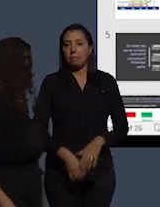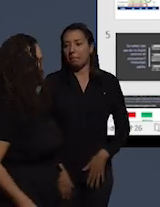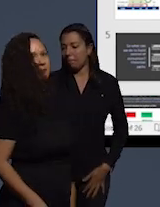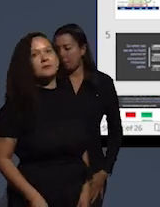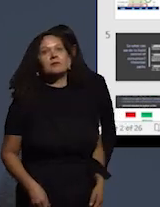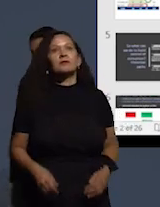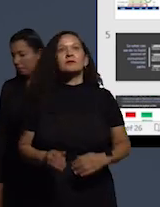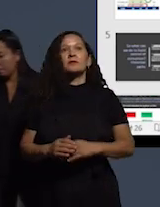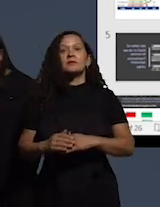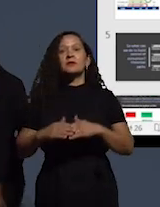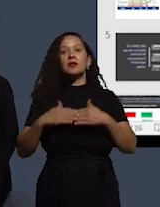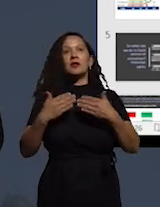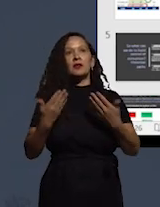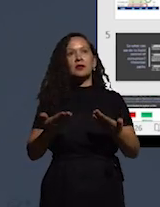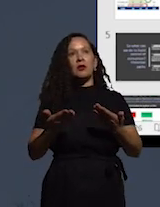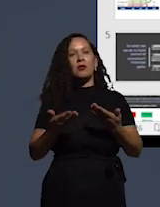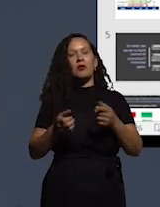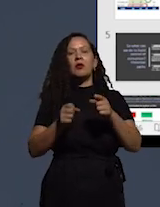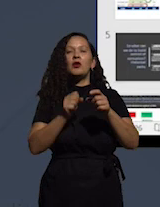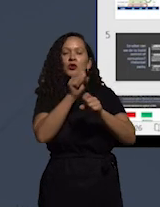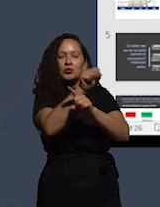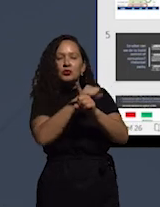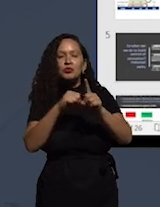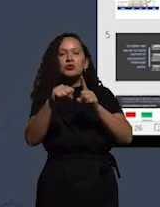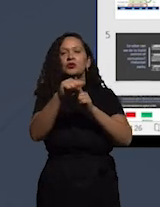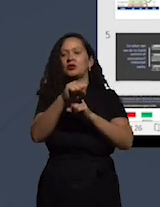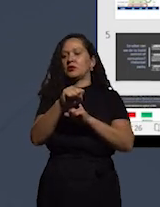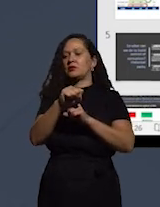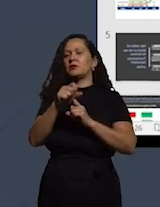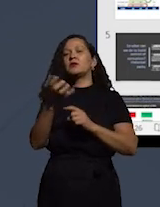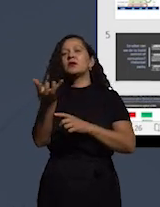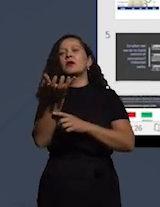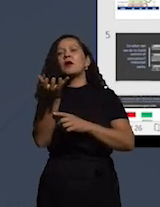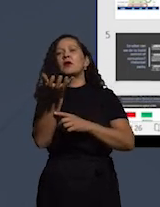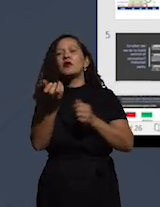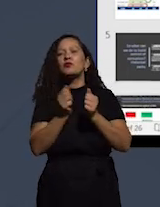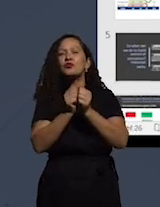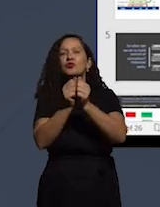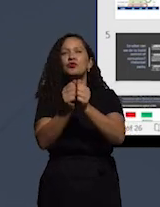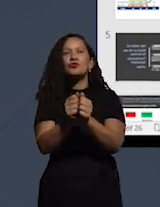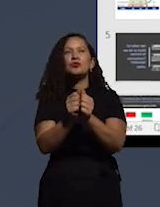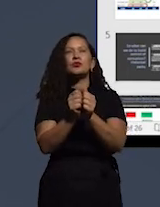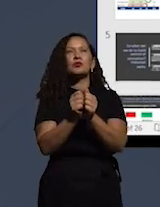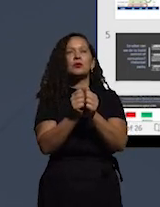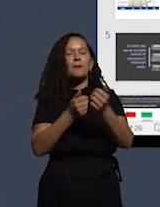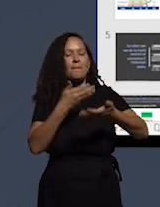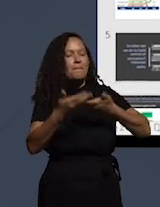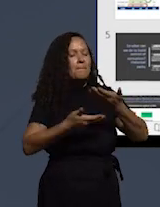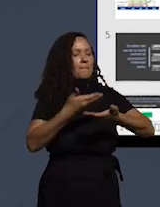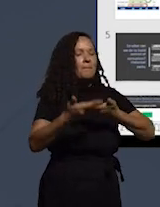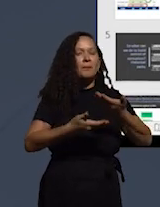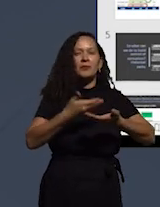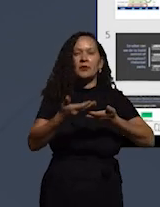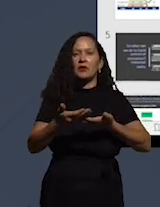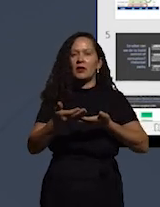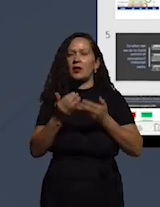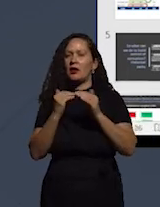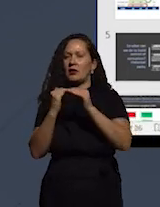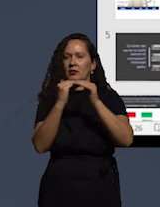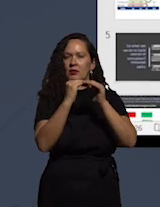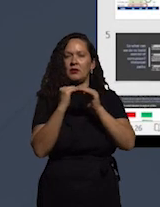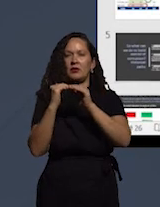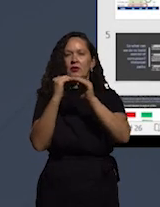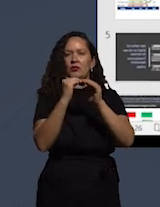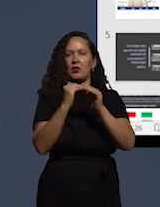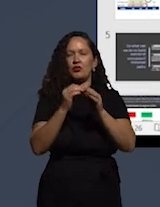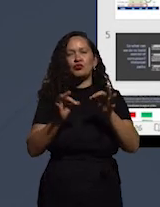de alocação social, nós queremos estar num estado em que todos sejam tratados de maneira igualitária e